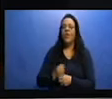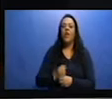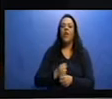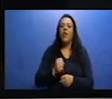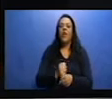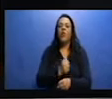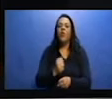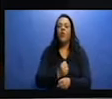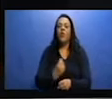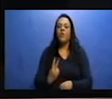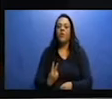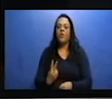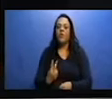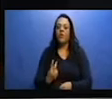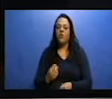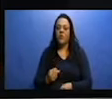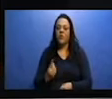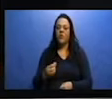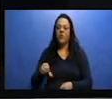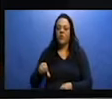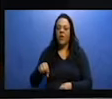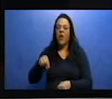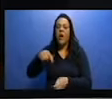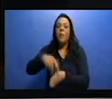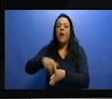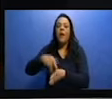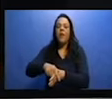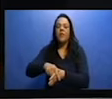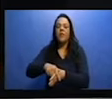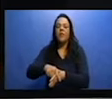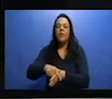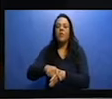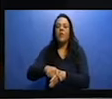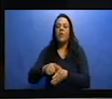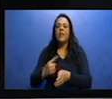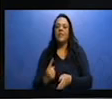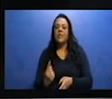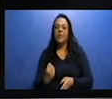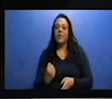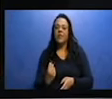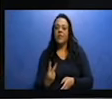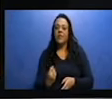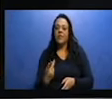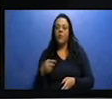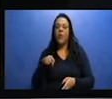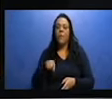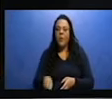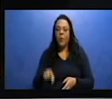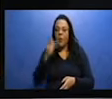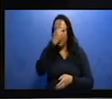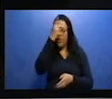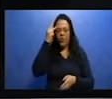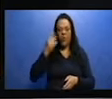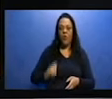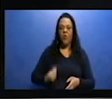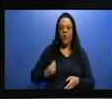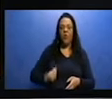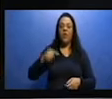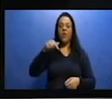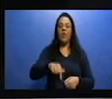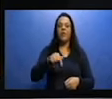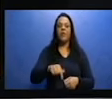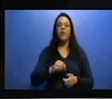Barretos tinha 122 mil habitantes, né? Nós temos aqui a densidade demográfica, né? Cerca aí, aproximadamente